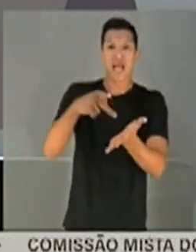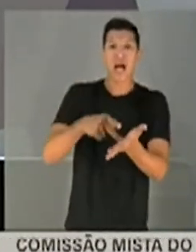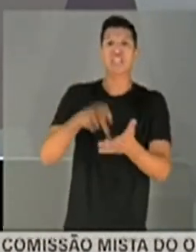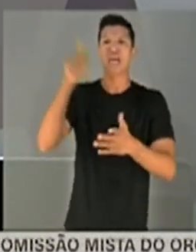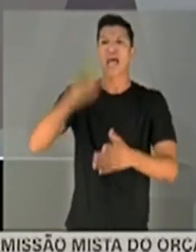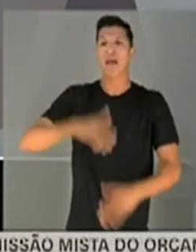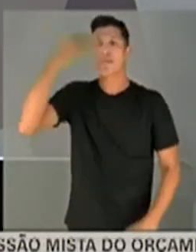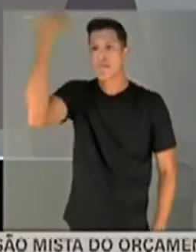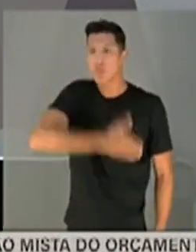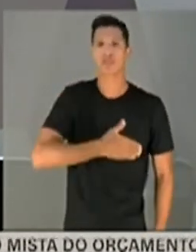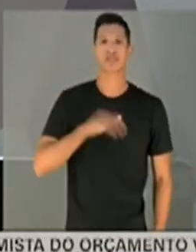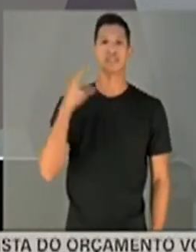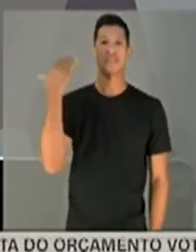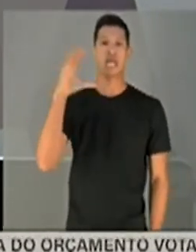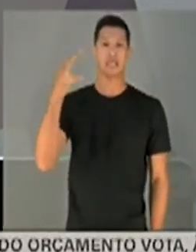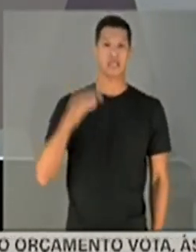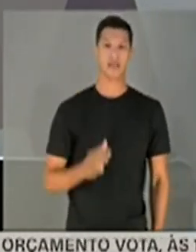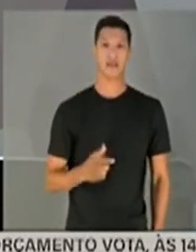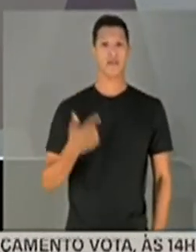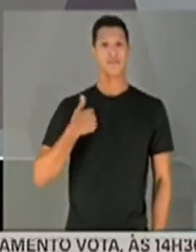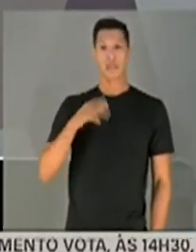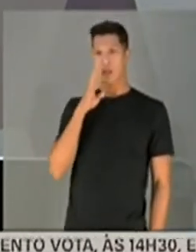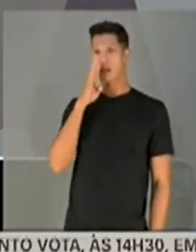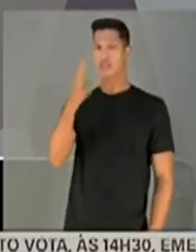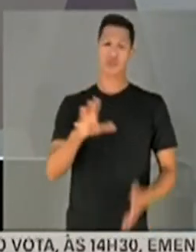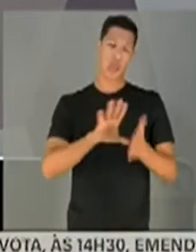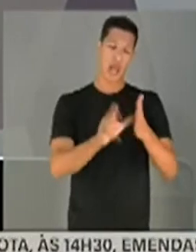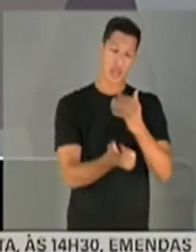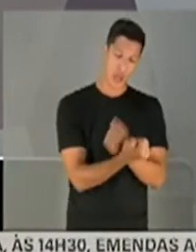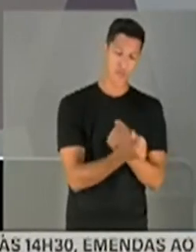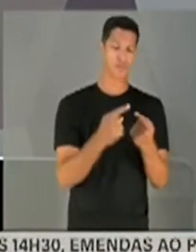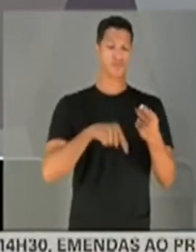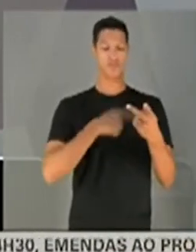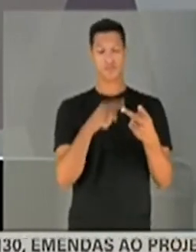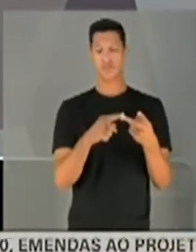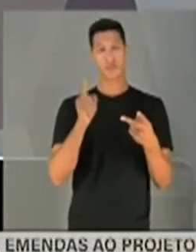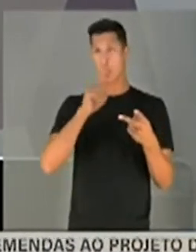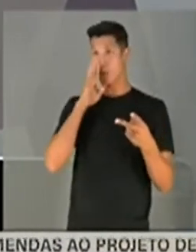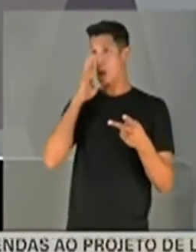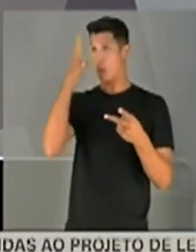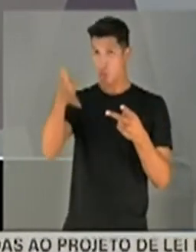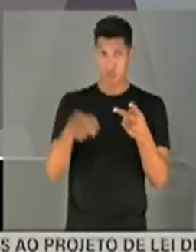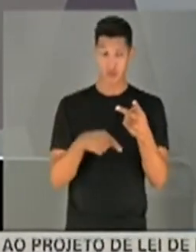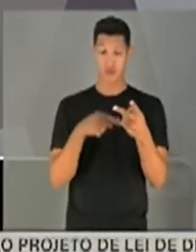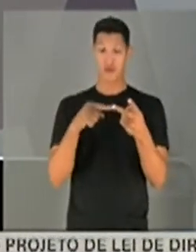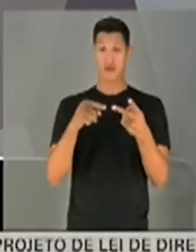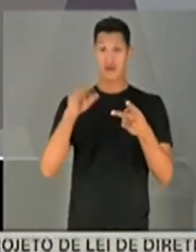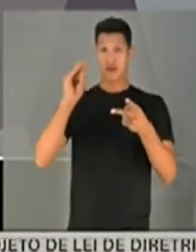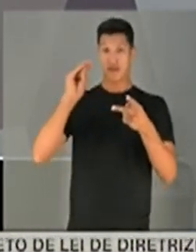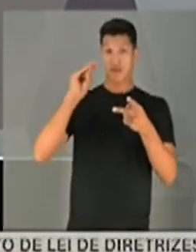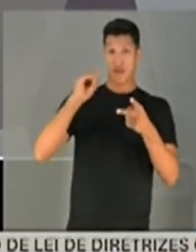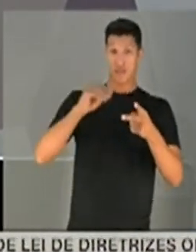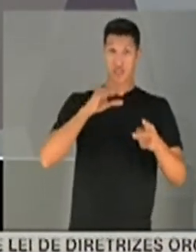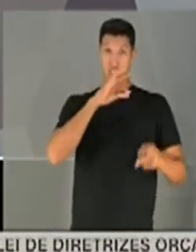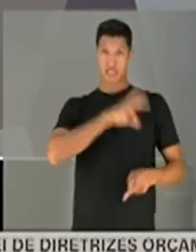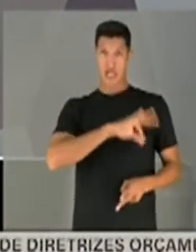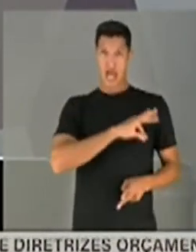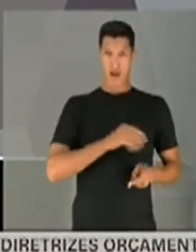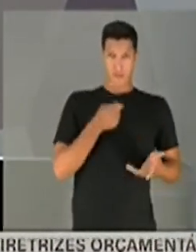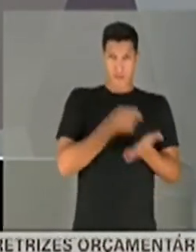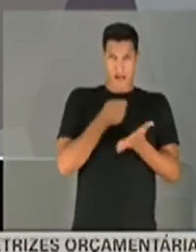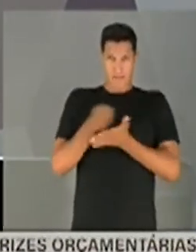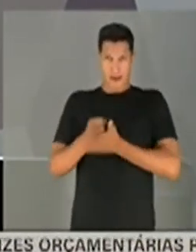Isso é científico. Não lhe acuso de ser ladrão. Não lhe acuso de fazer parte de rachadinha.